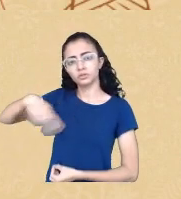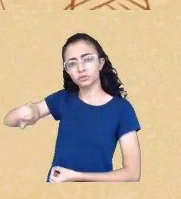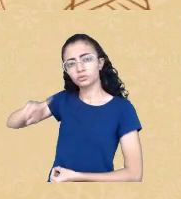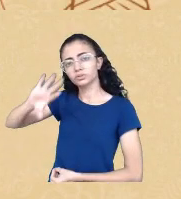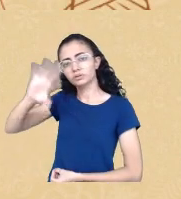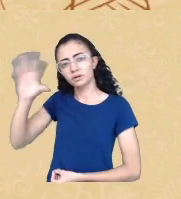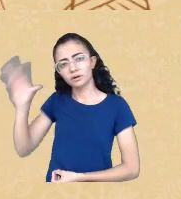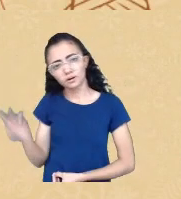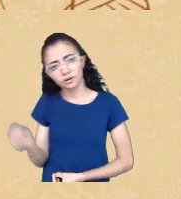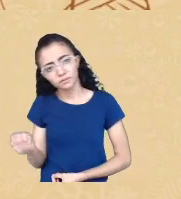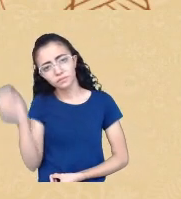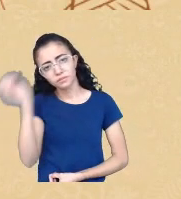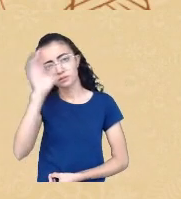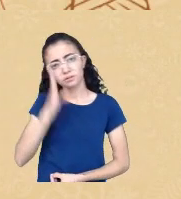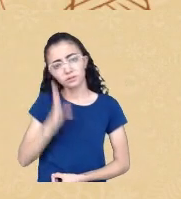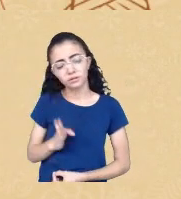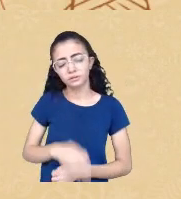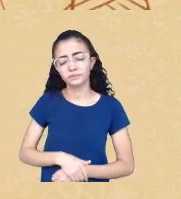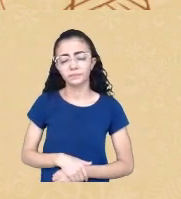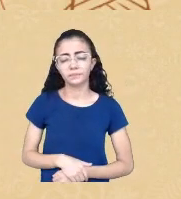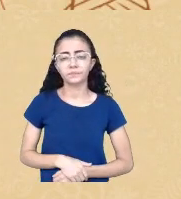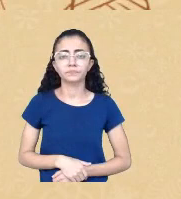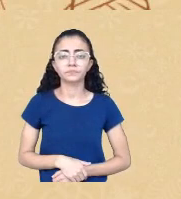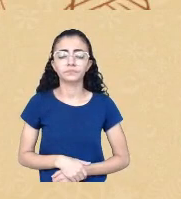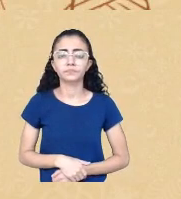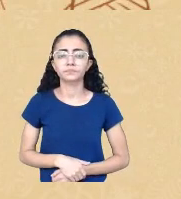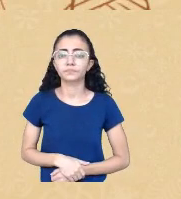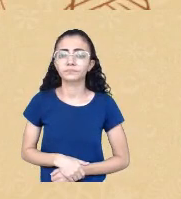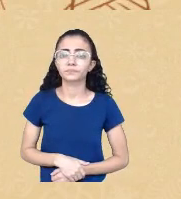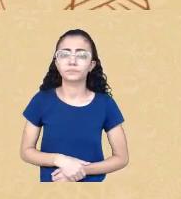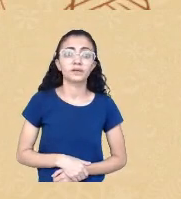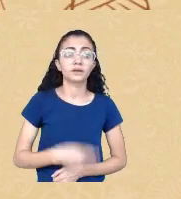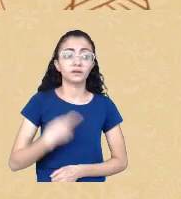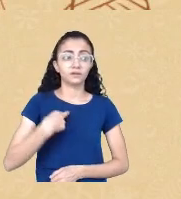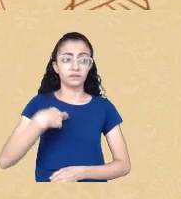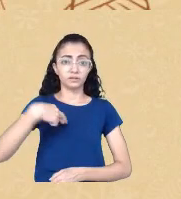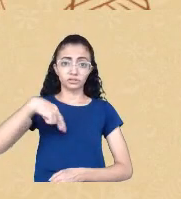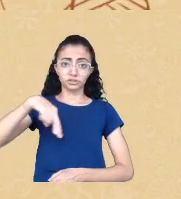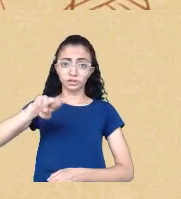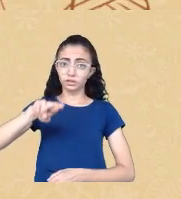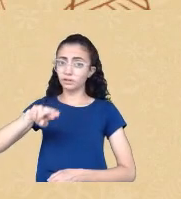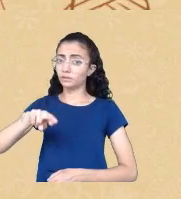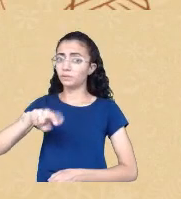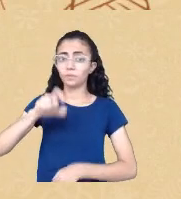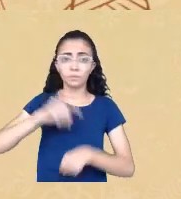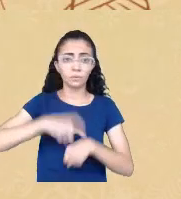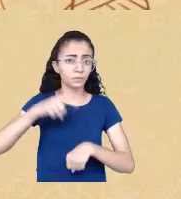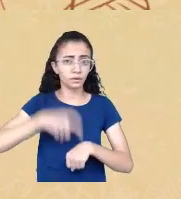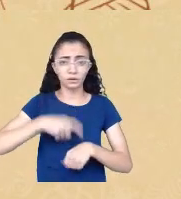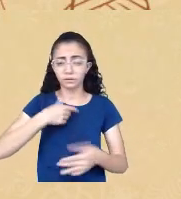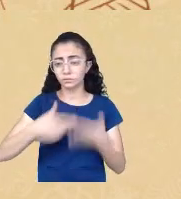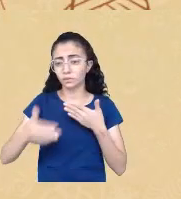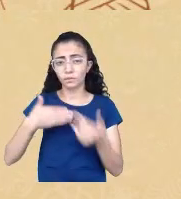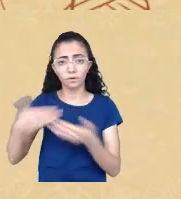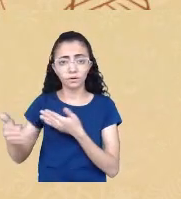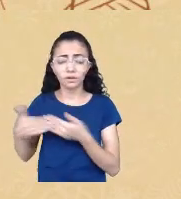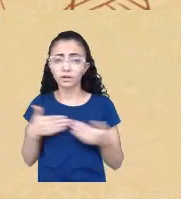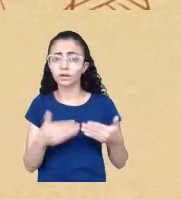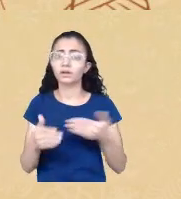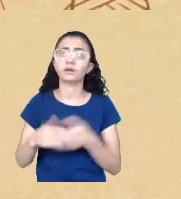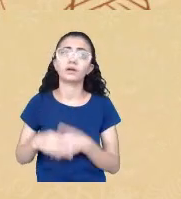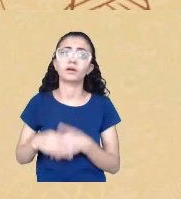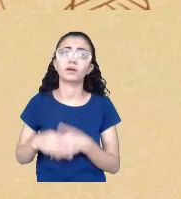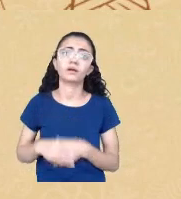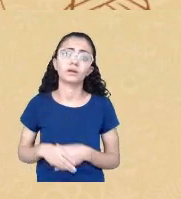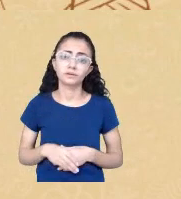afro-indígenas e africanas a religião se dá em todo momento algum meu orixá está aqui